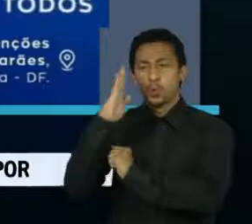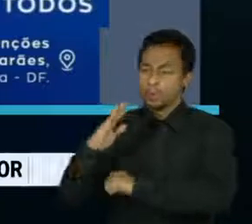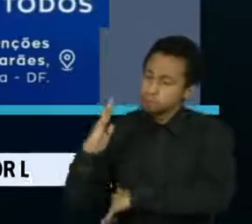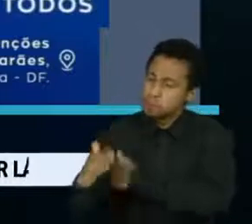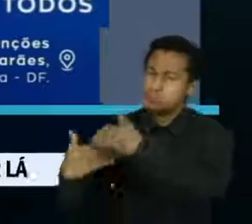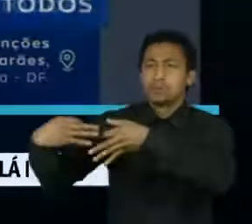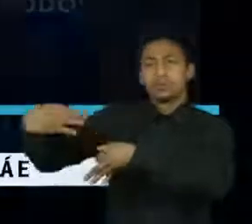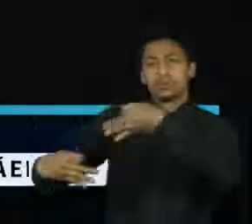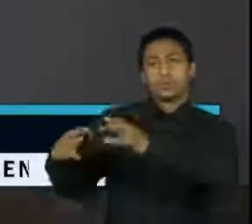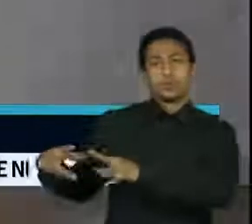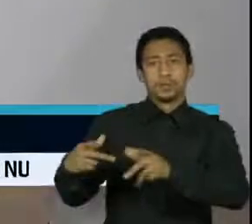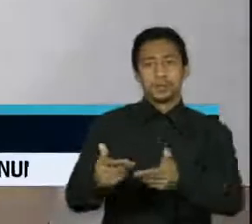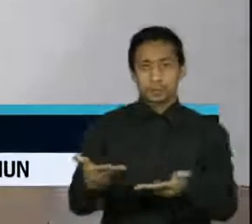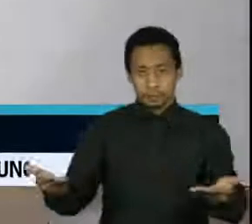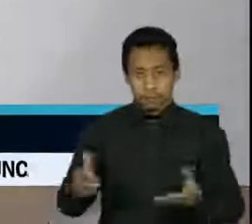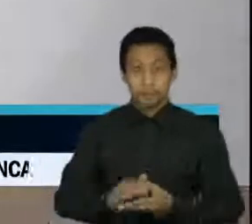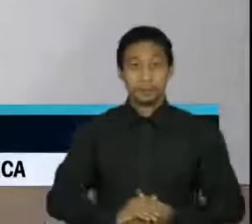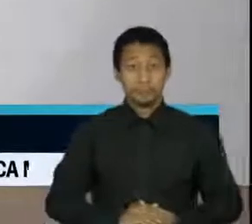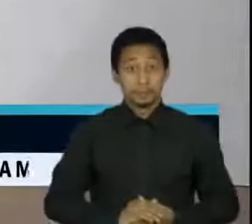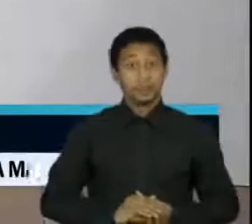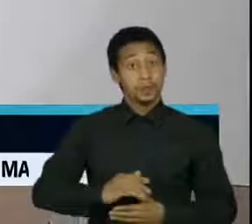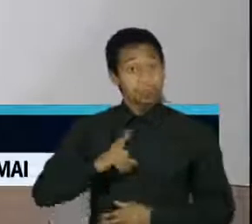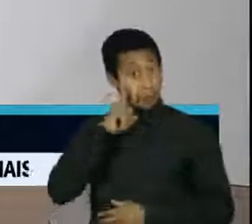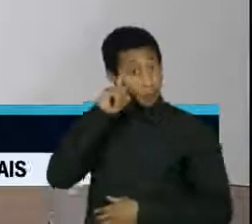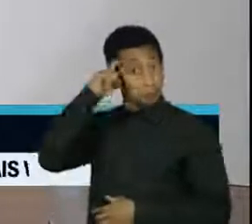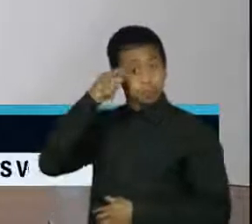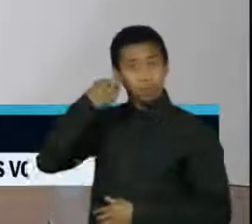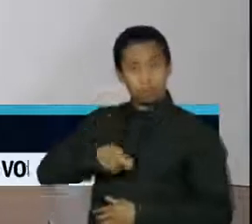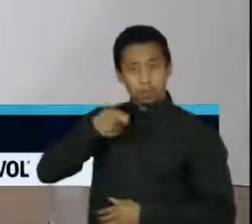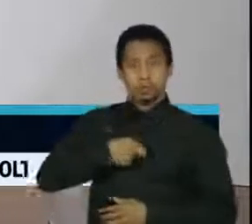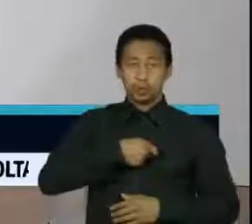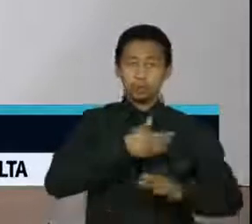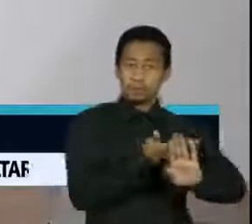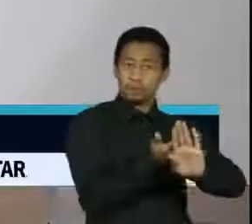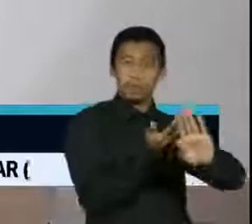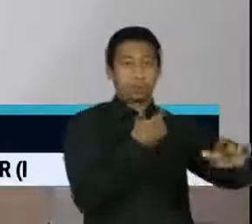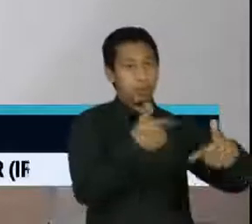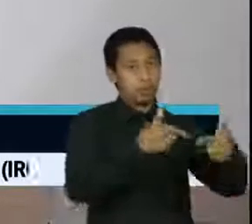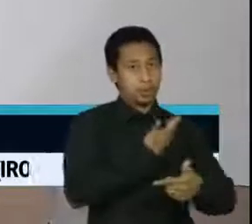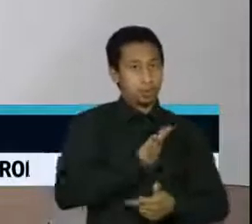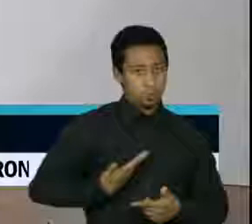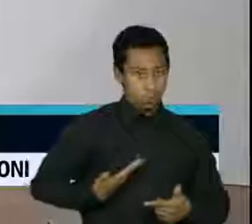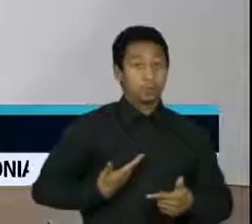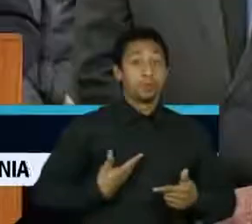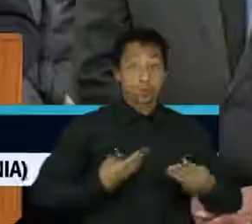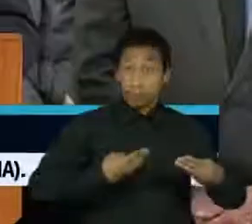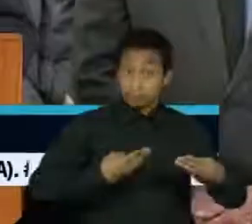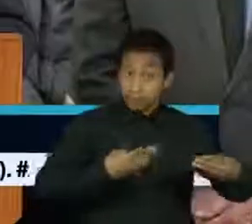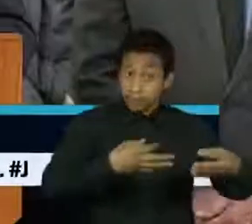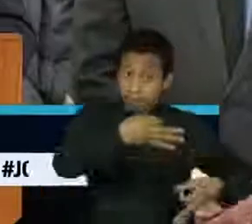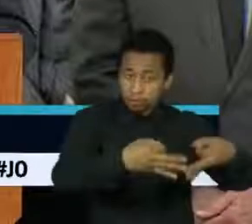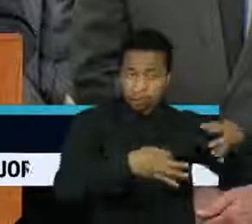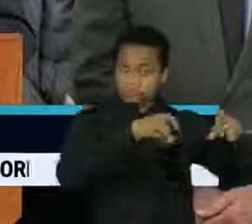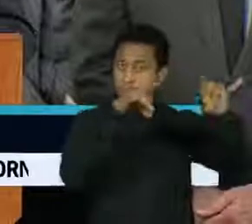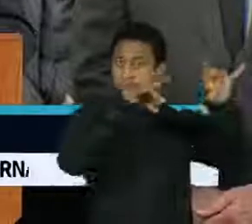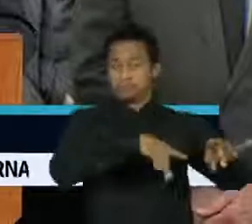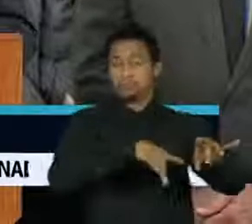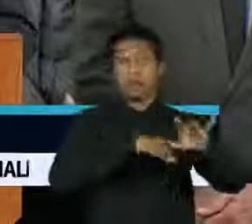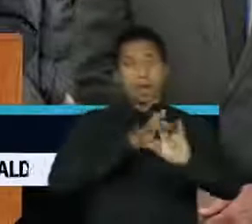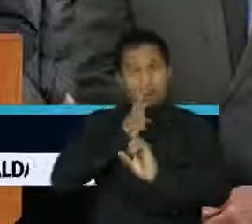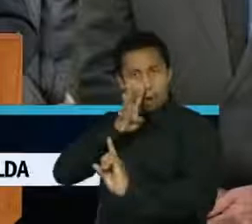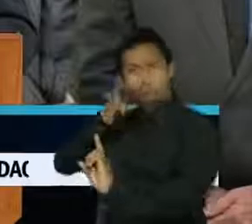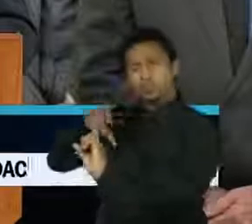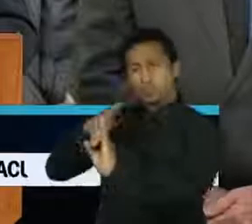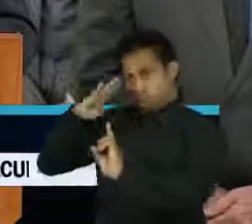justo para todos». Moro deixou a vida pública no ano passado. Ele pediu demissão do Ministério da Justiça depois de acusar o presidente